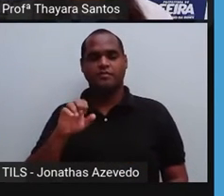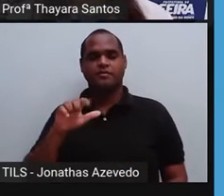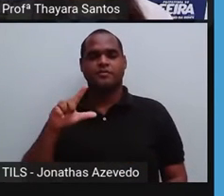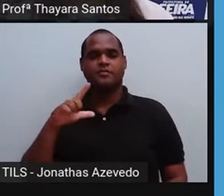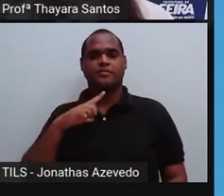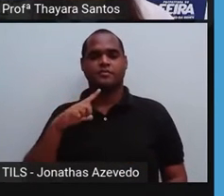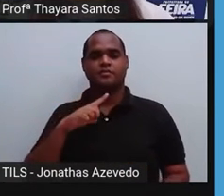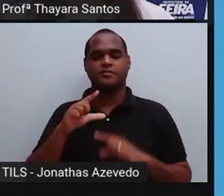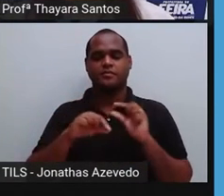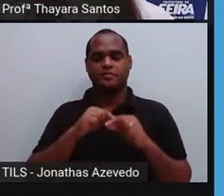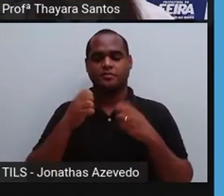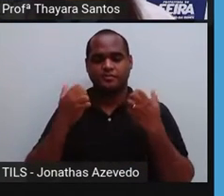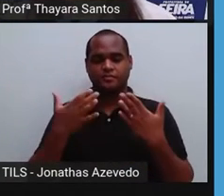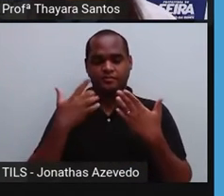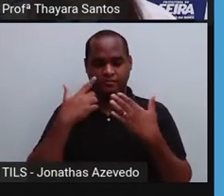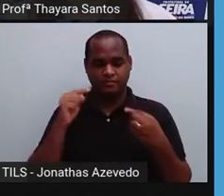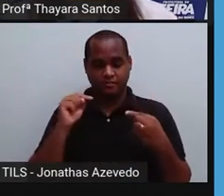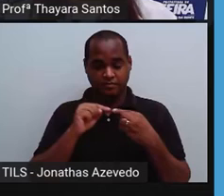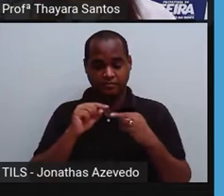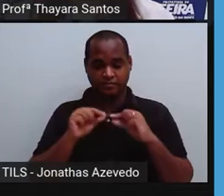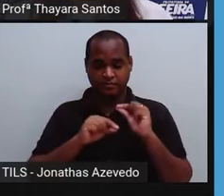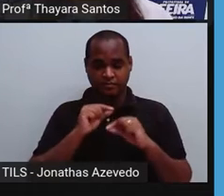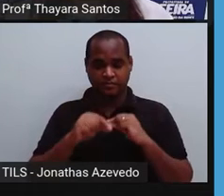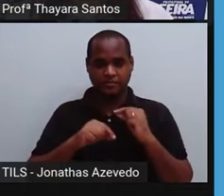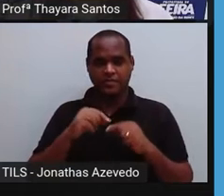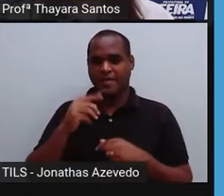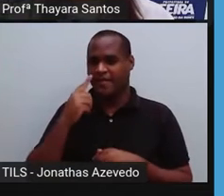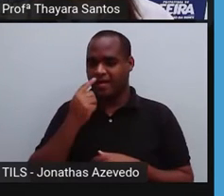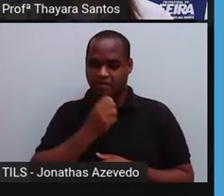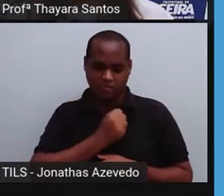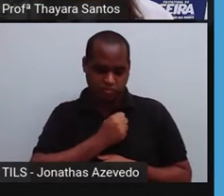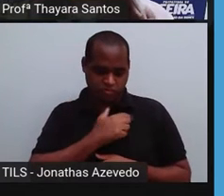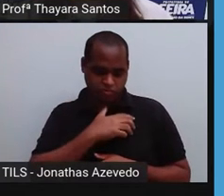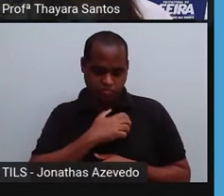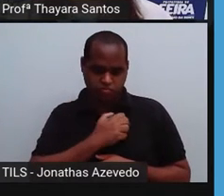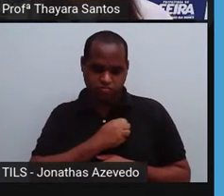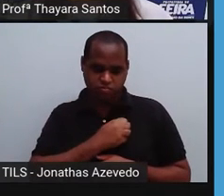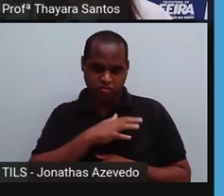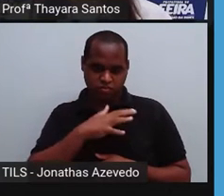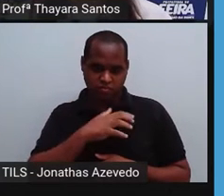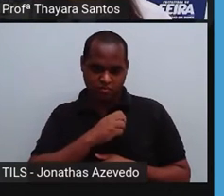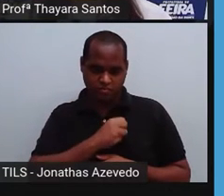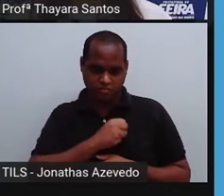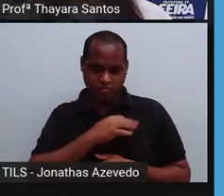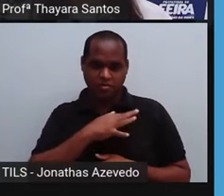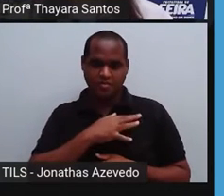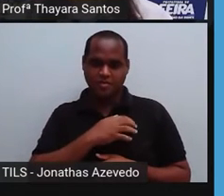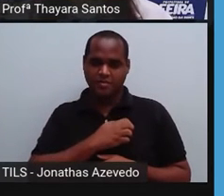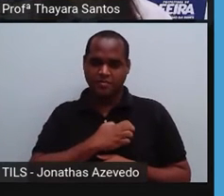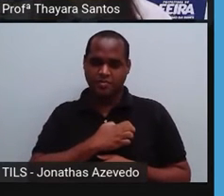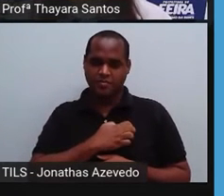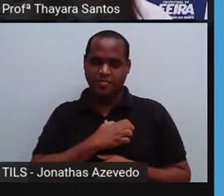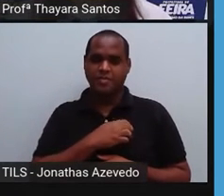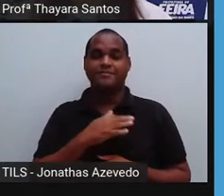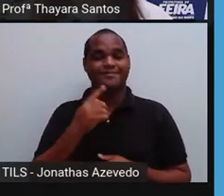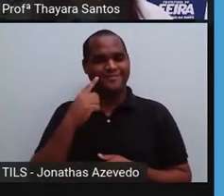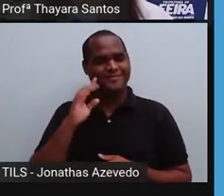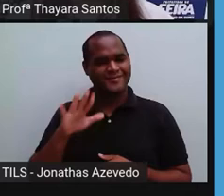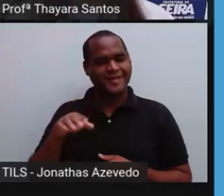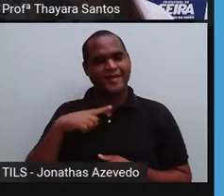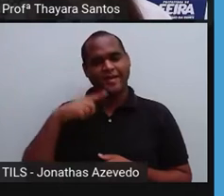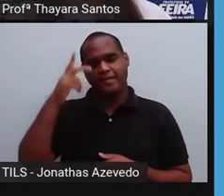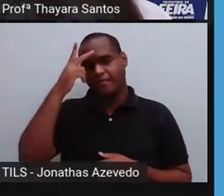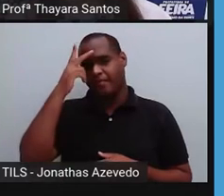sinoatrial, ele funciona como se fosse um marca-passo do coração. Não sei se vocês já ouviram falar nisso, mas existem